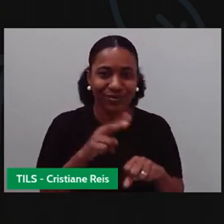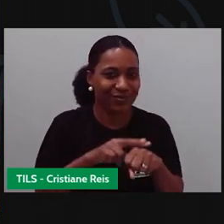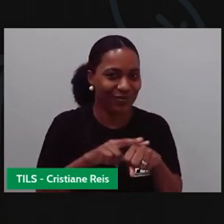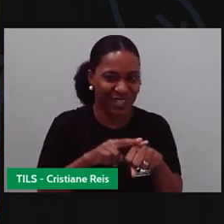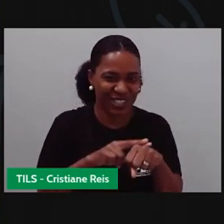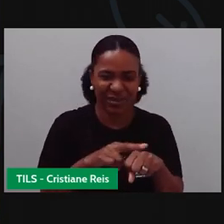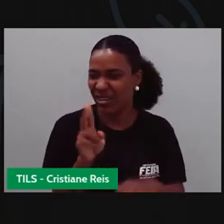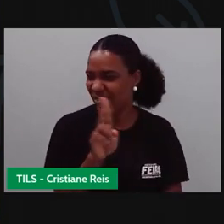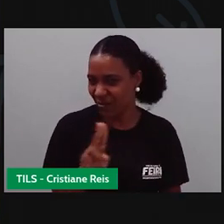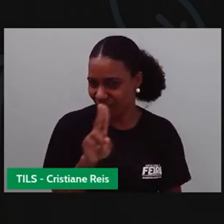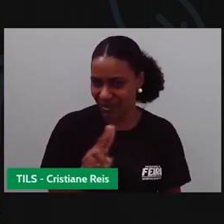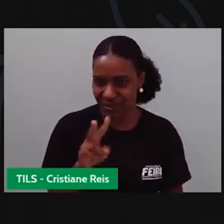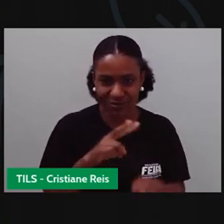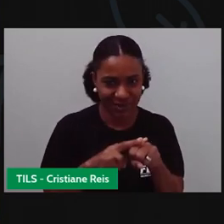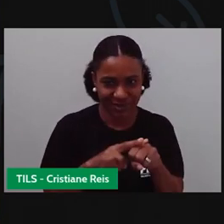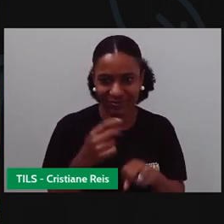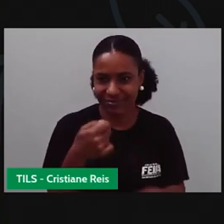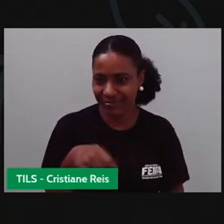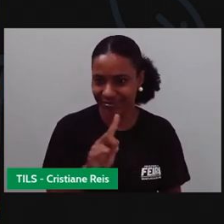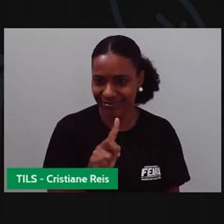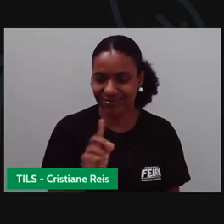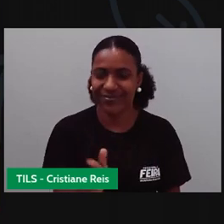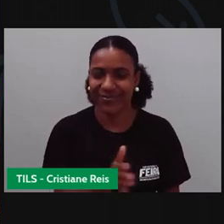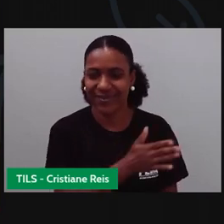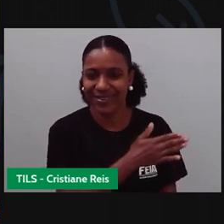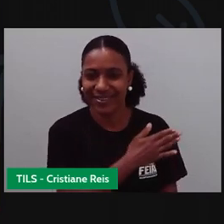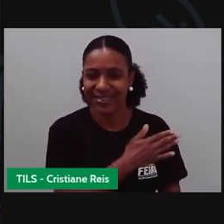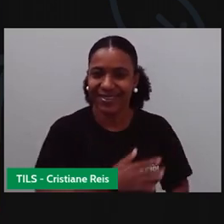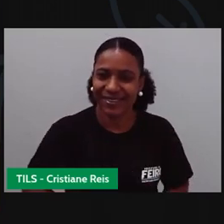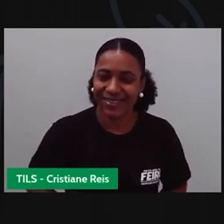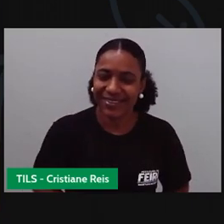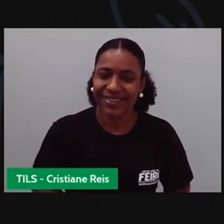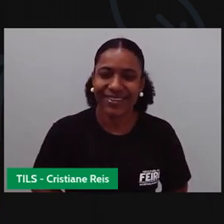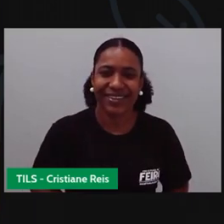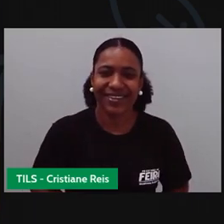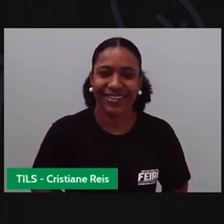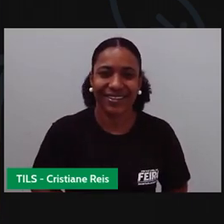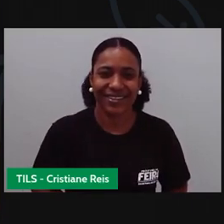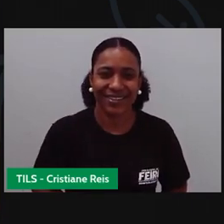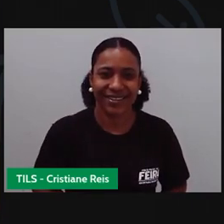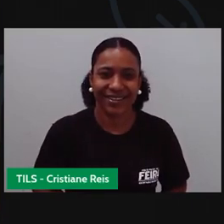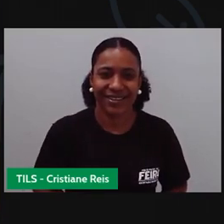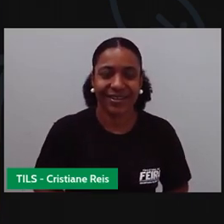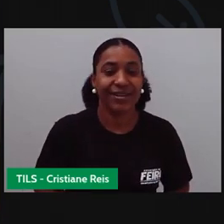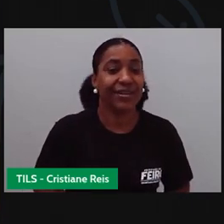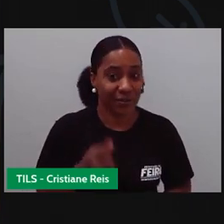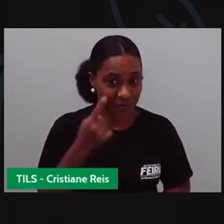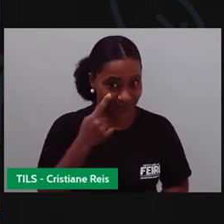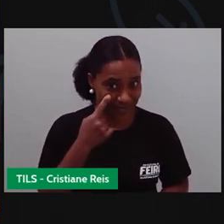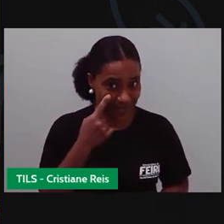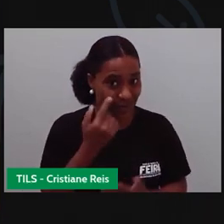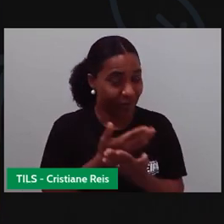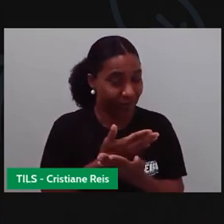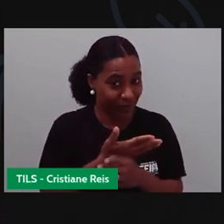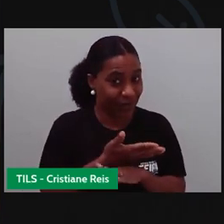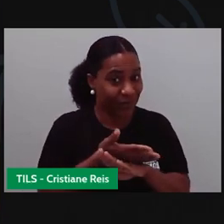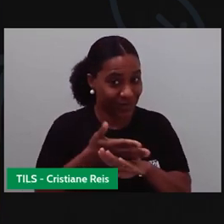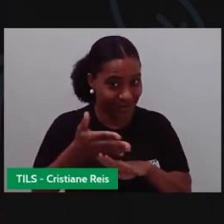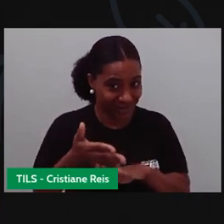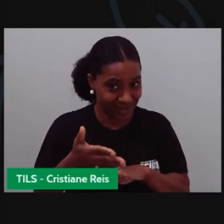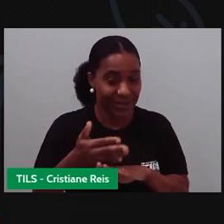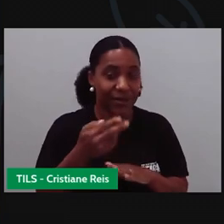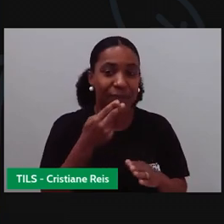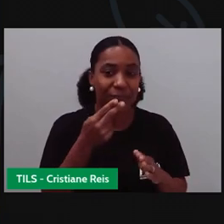Mas a gente não vai utilizar o verde, não, tá? Então, vamos lá? Primeiro, a gente vai, vamos fazer essa pintando, tá? Essa a gente vai fazer